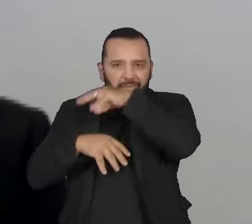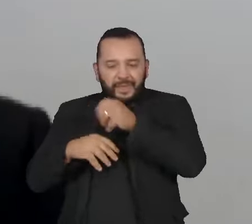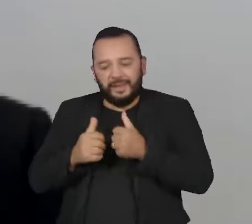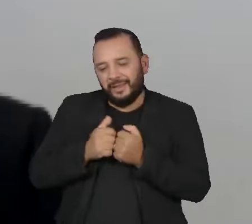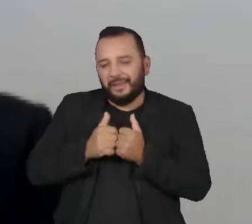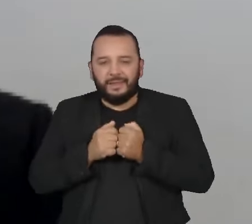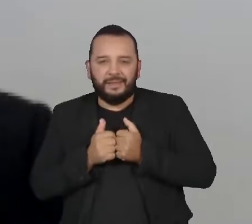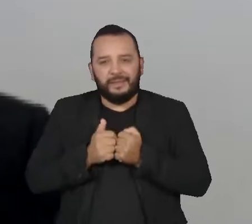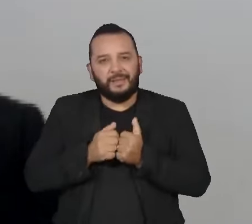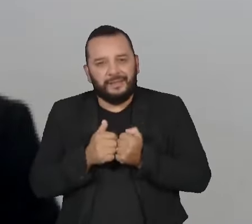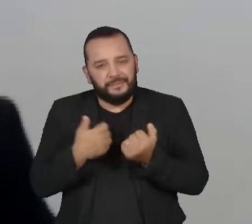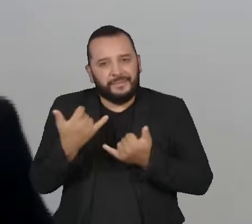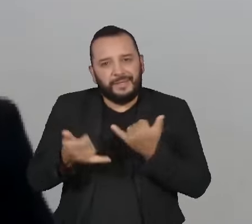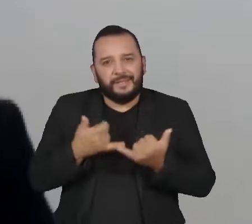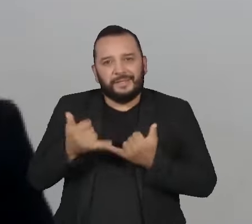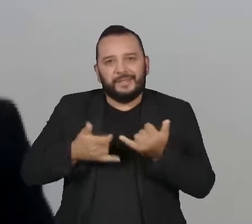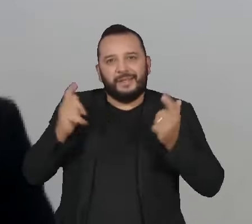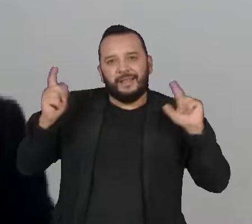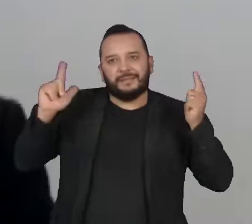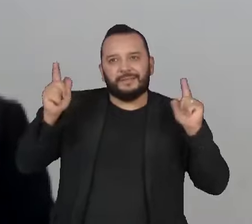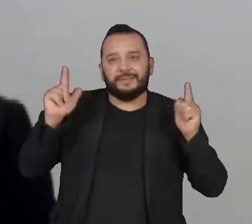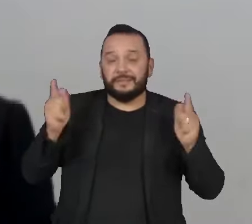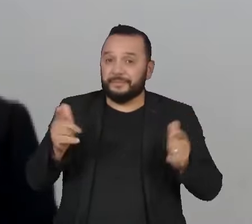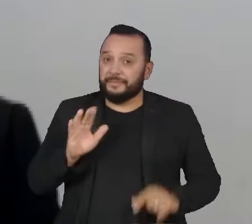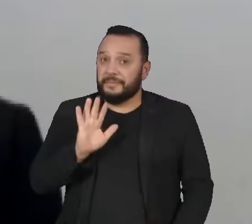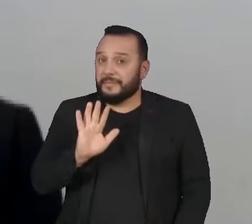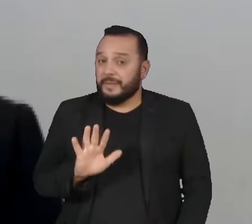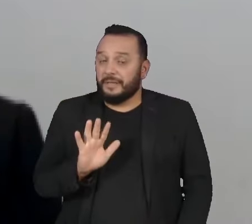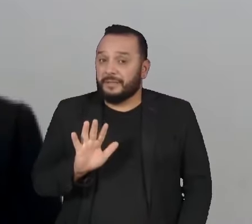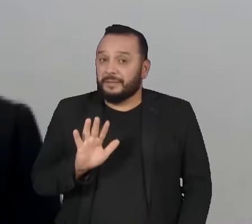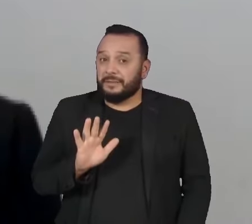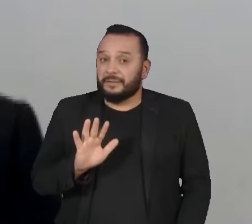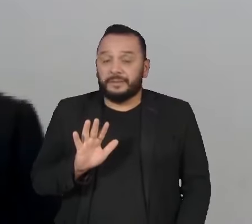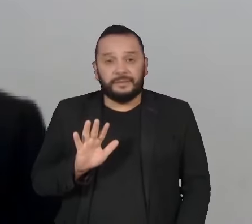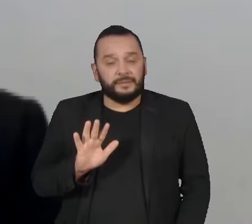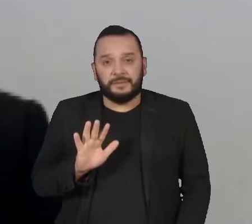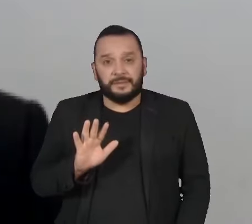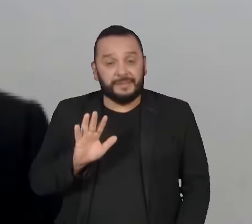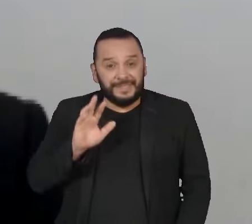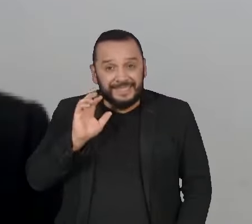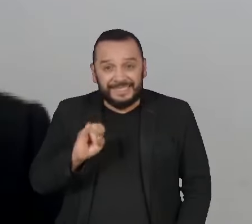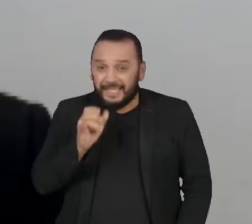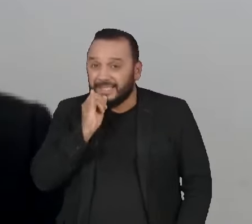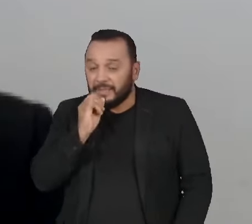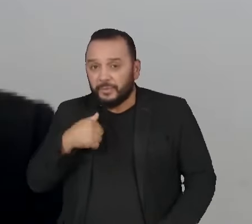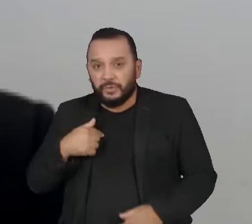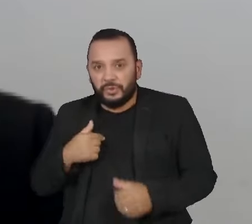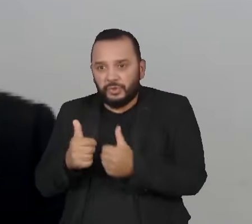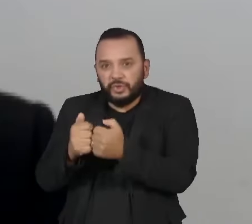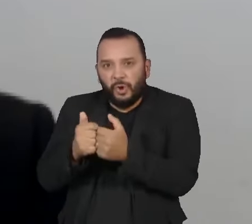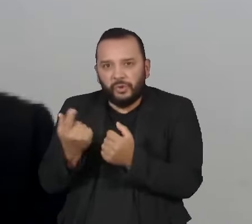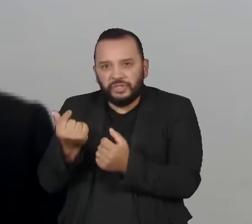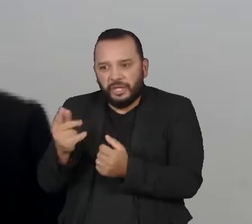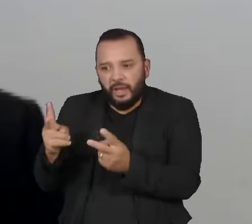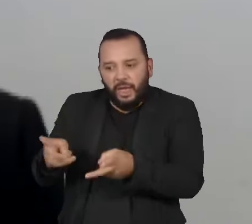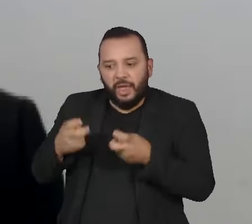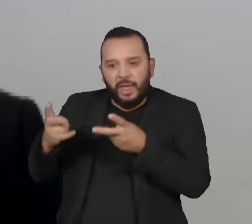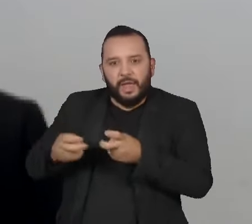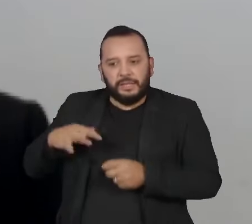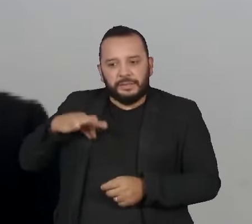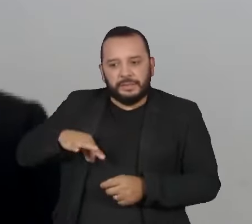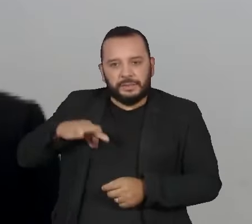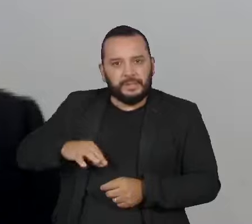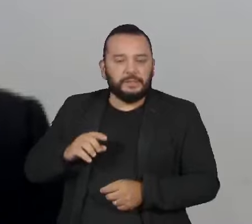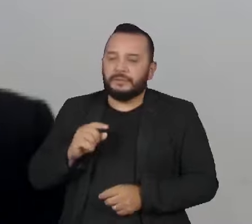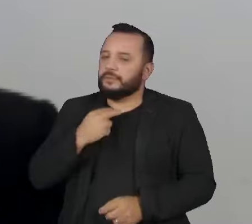momento ali de diversão. Não se vê os jogos como uma forma de rentabilidade, não